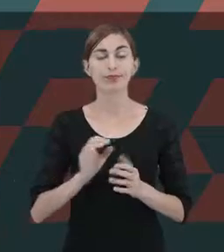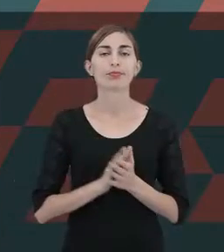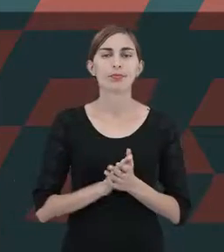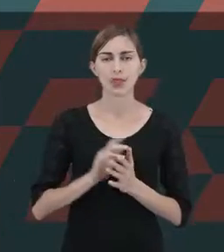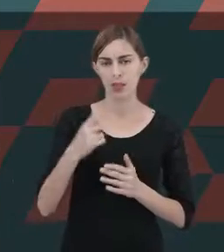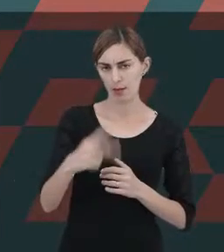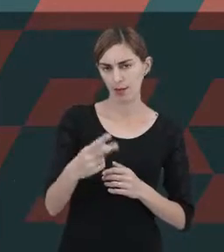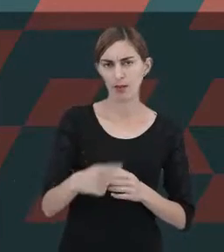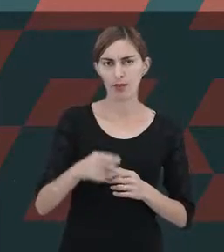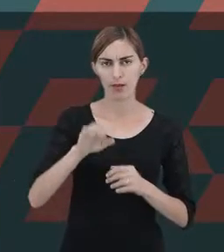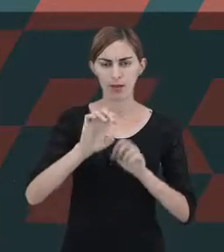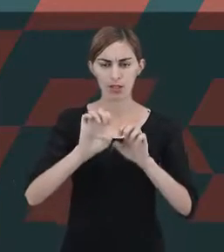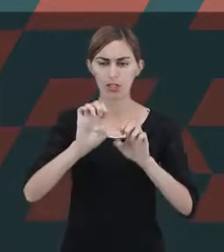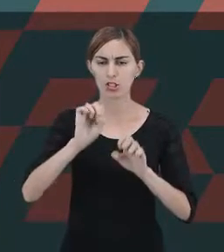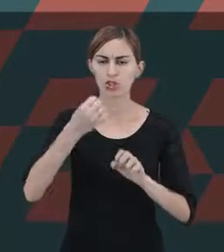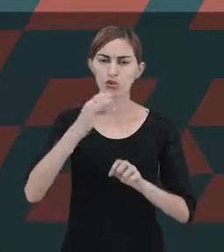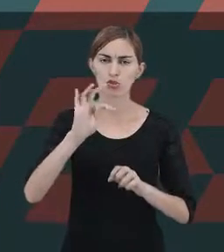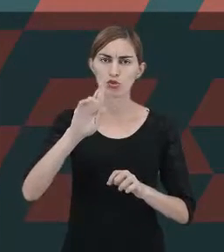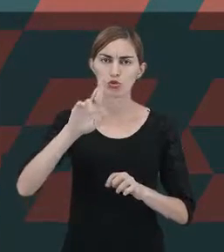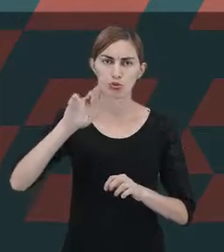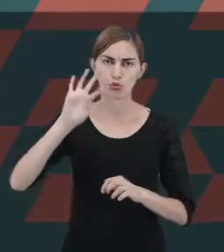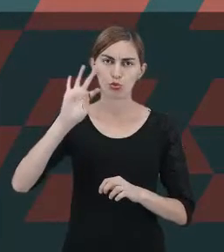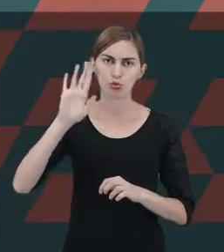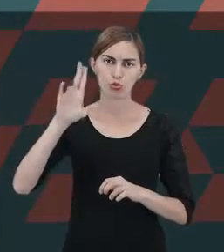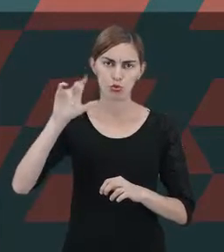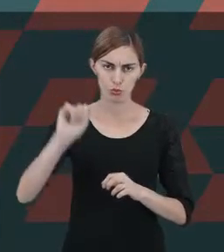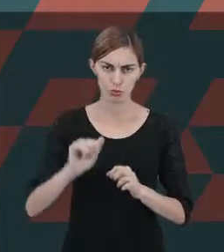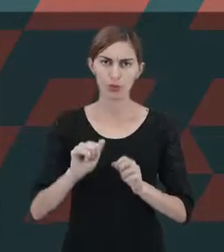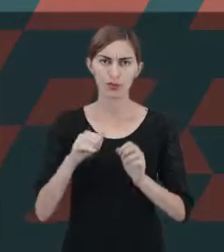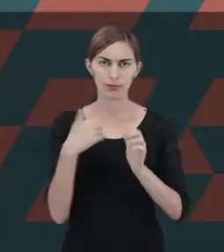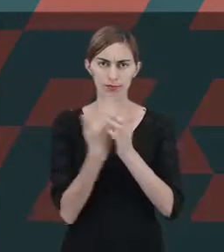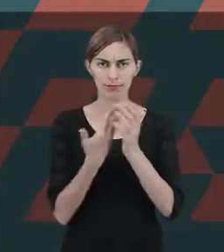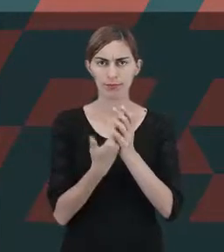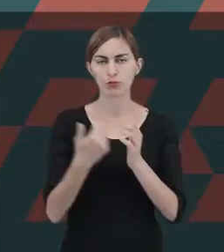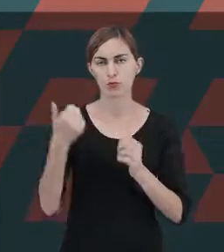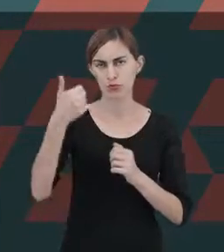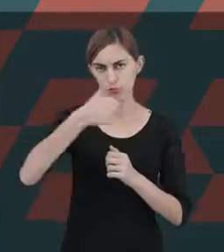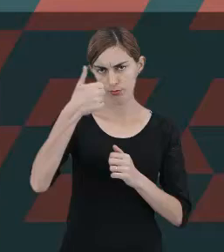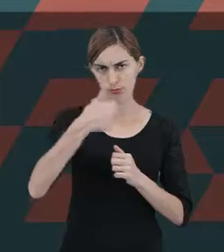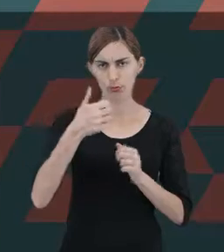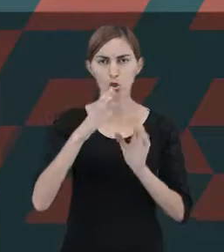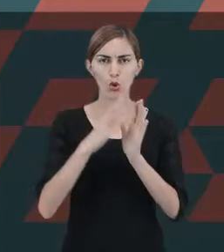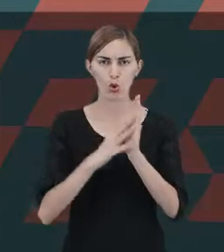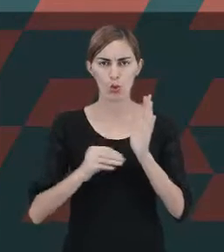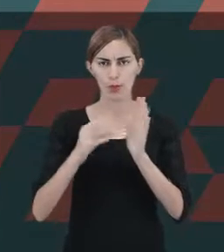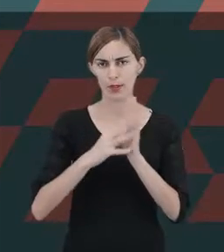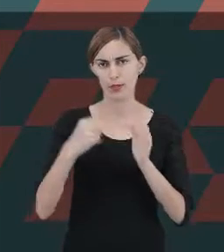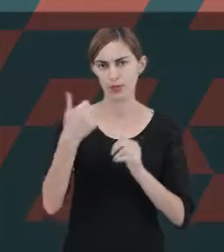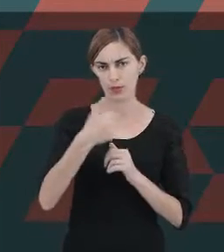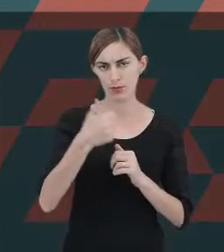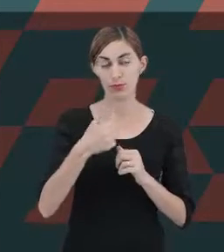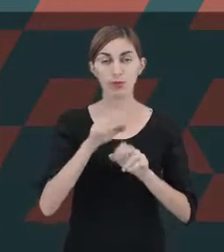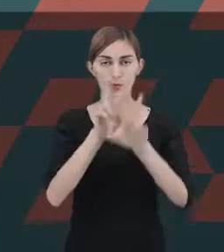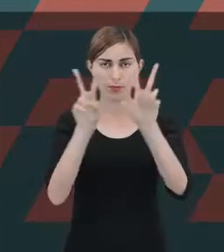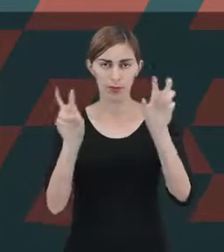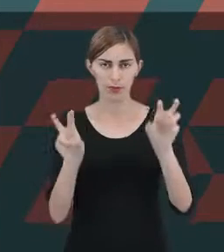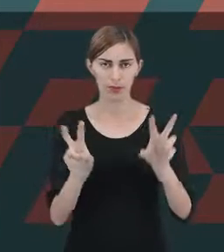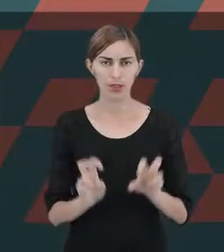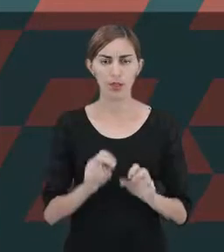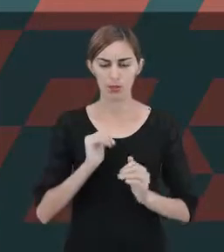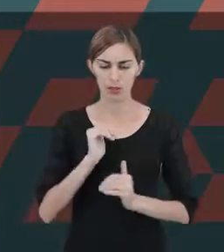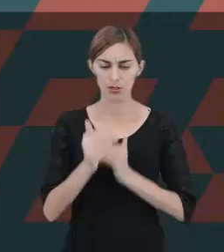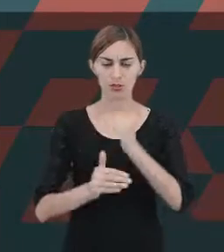estrutura da competência 1, eu gostaria de aprofundar um pouco mais com você a temática sobre o desenvolvimento